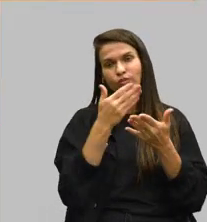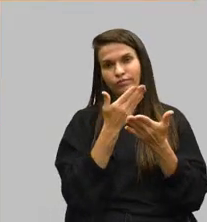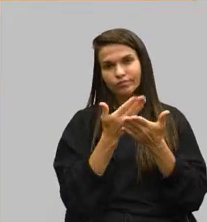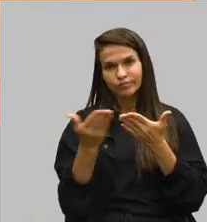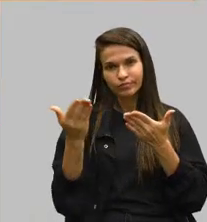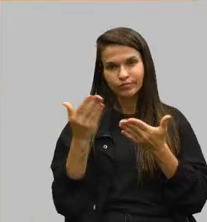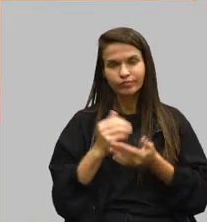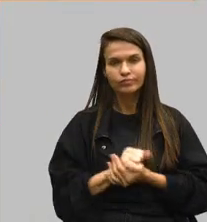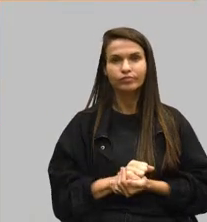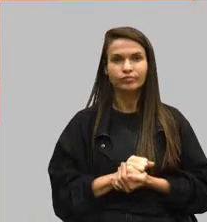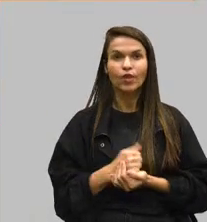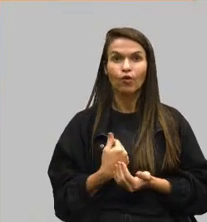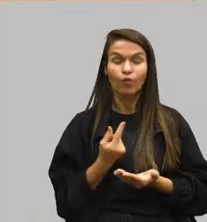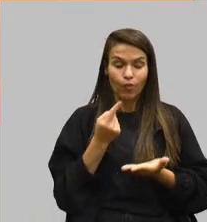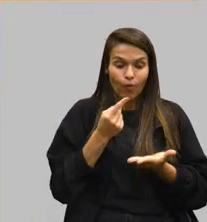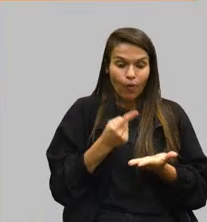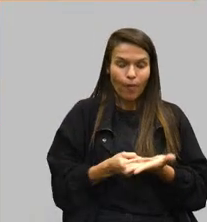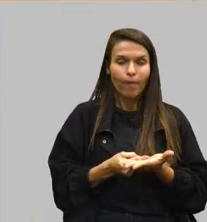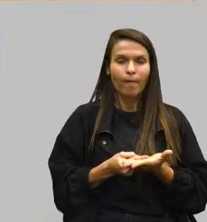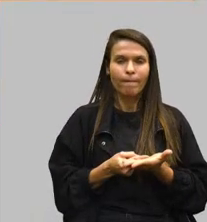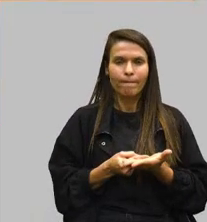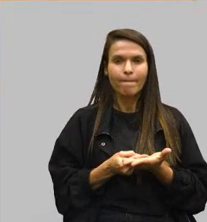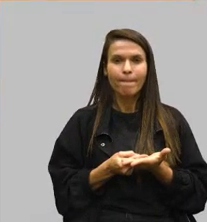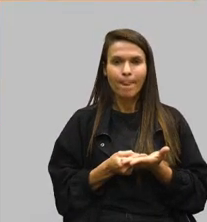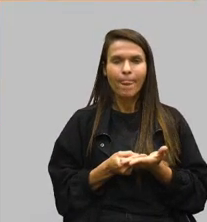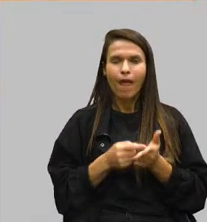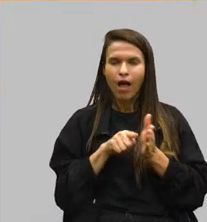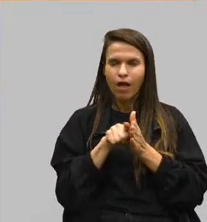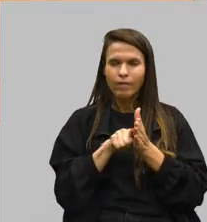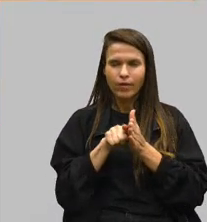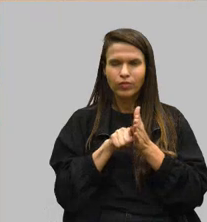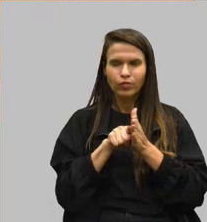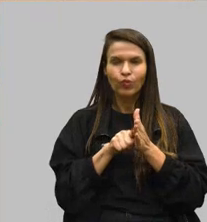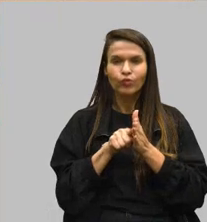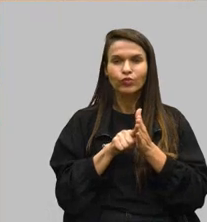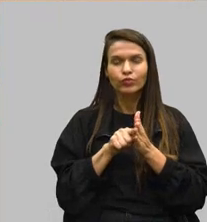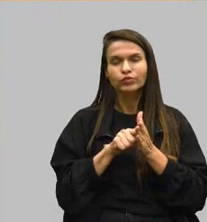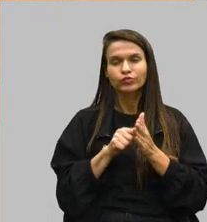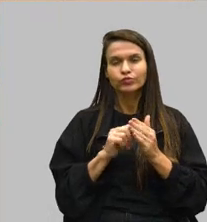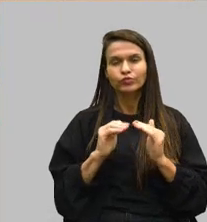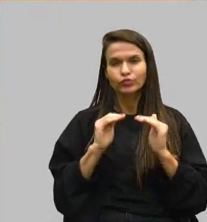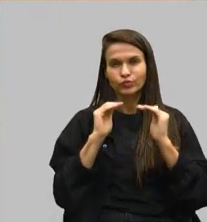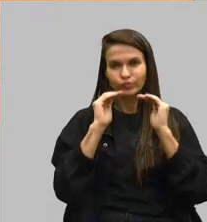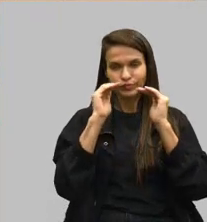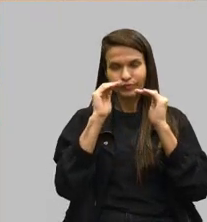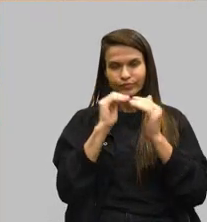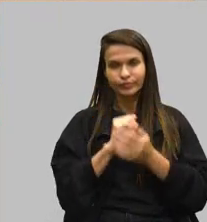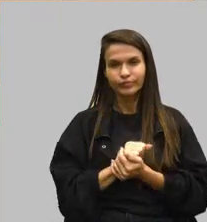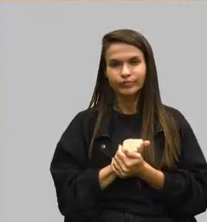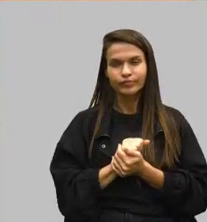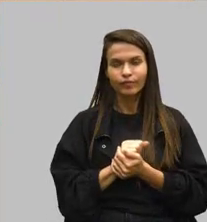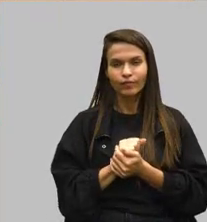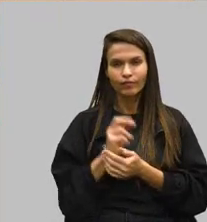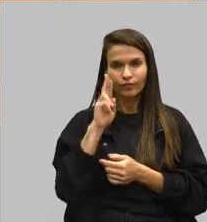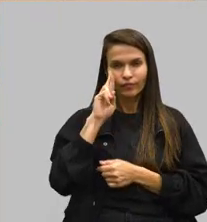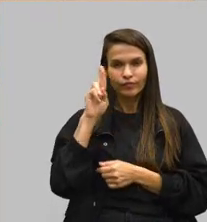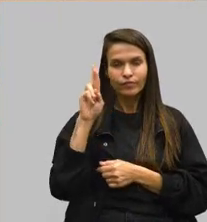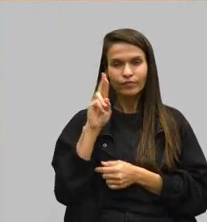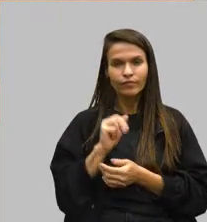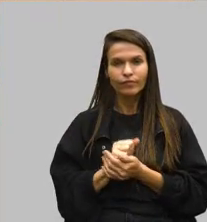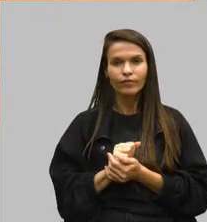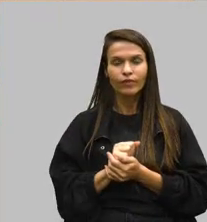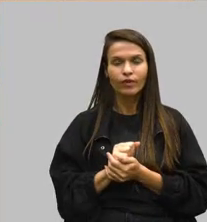comprometo a ver isso com o superintendente. Deputado Zé Laviola, por até três minutos.